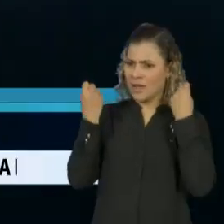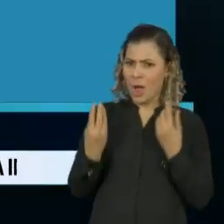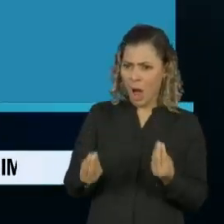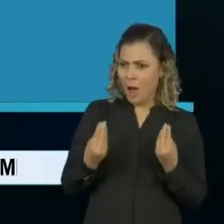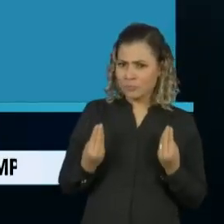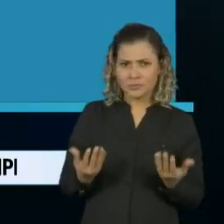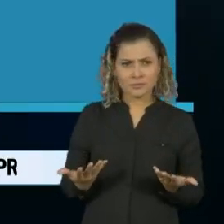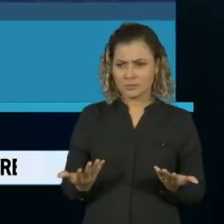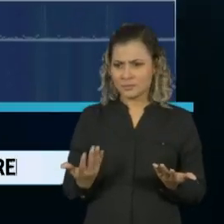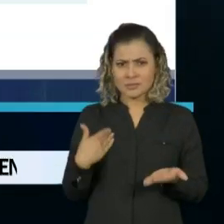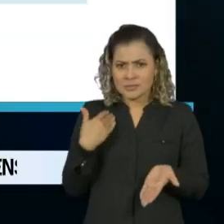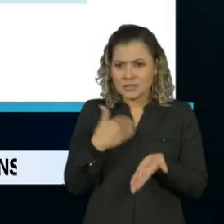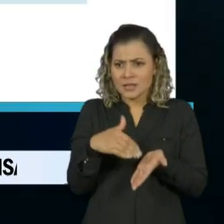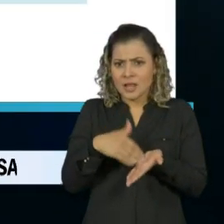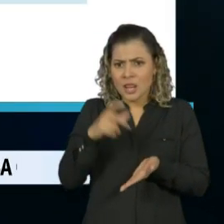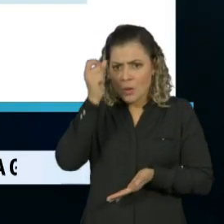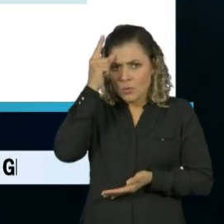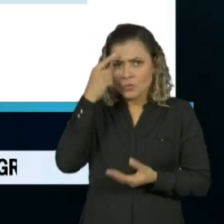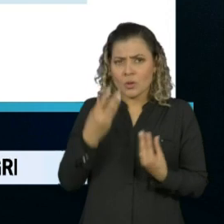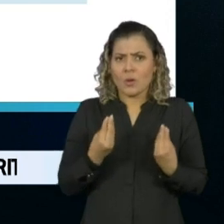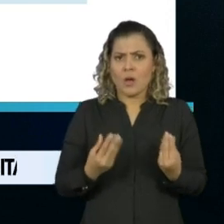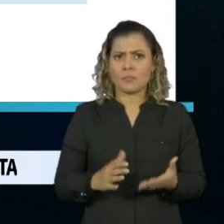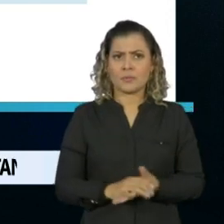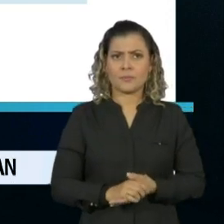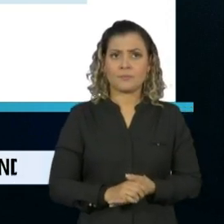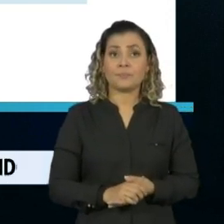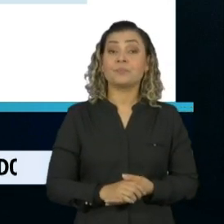situação dela na Secretaria da Cultura. Eu